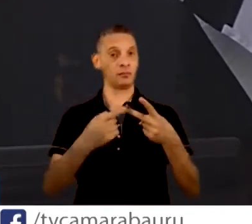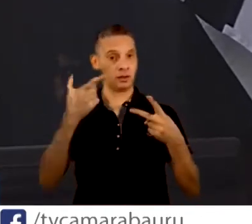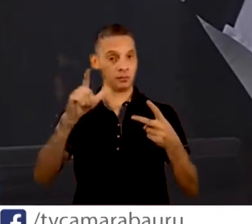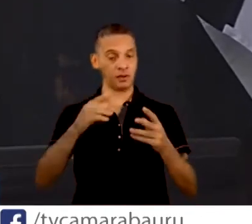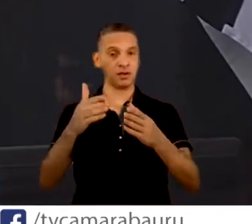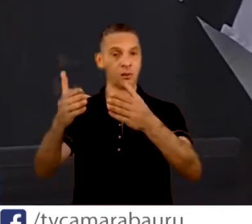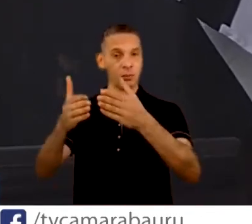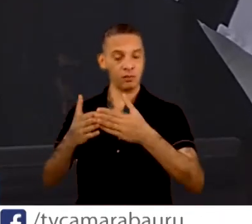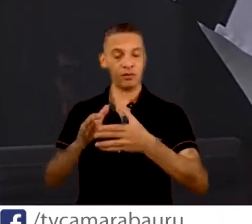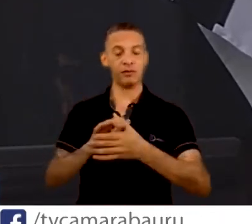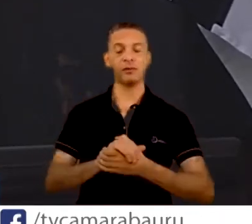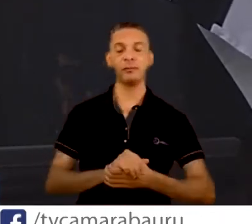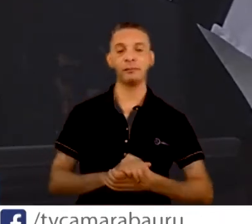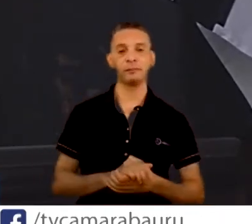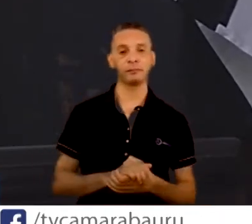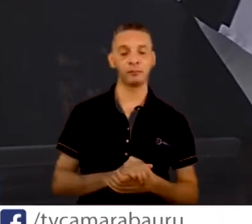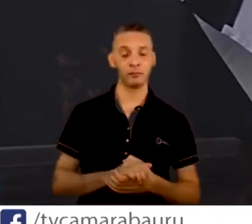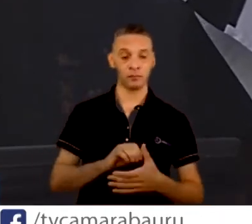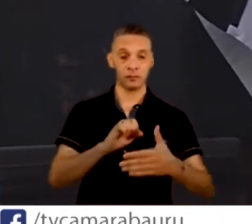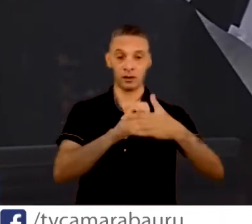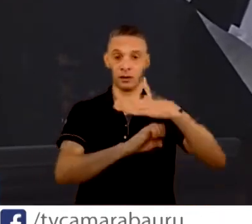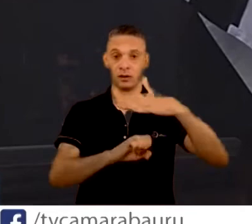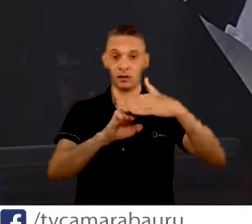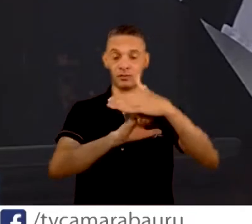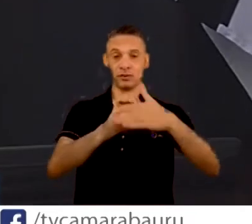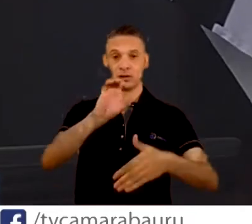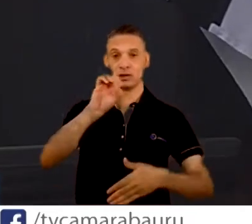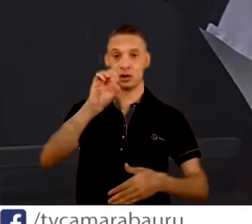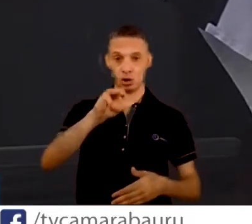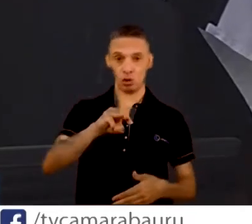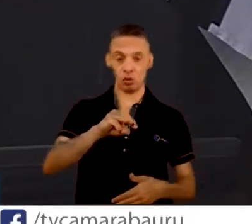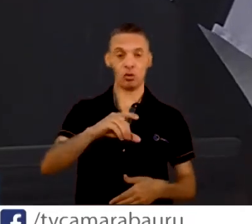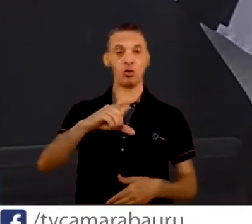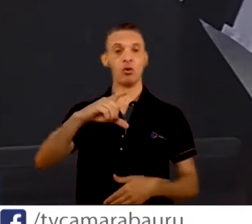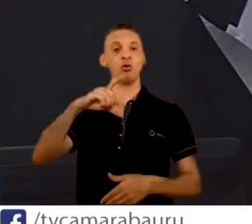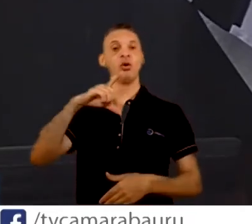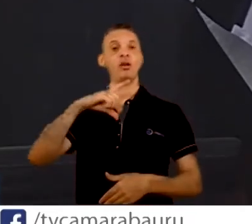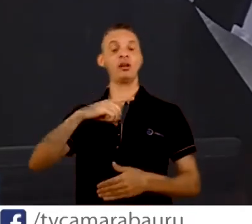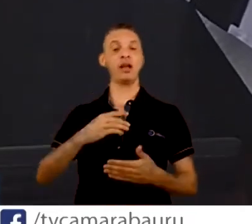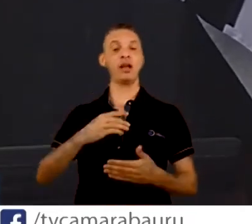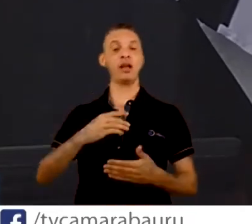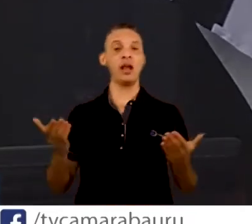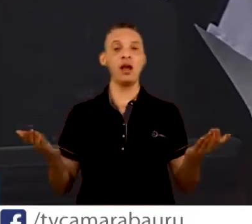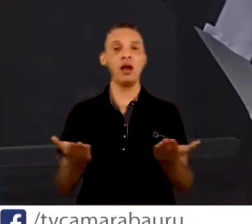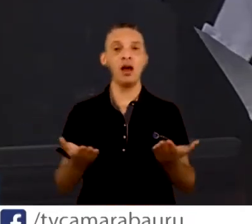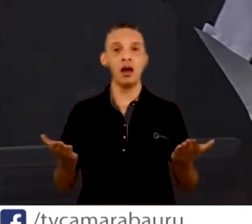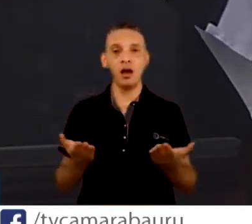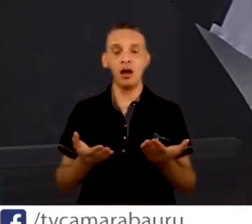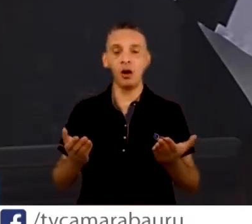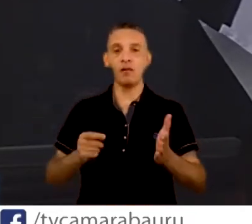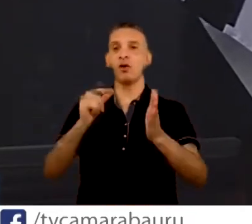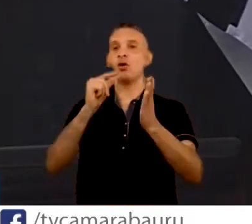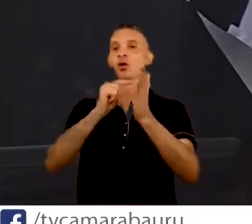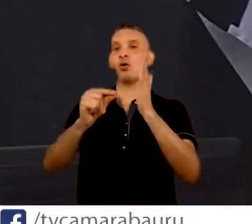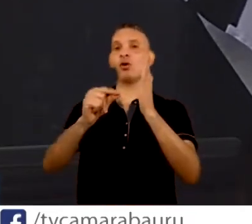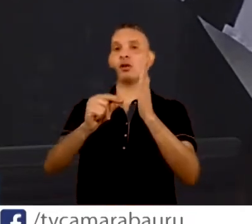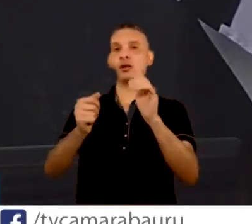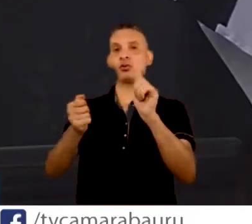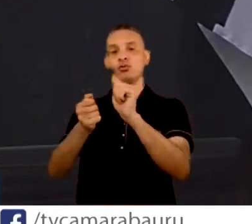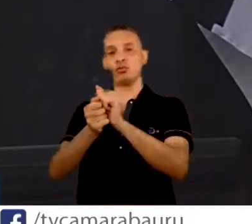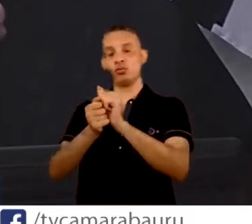a empresa do ex-presidente, se ela possui atualmente algum contrato de prestação de serviços